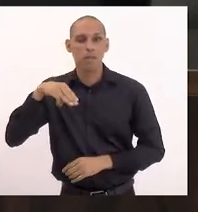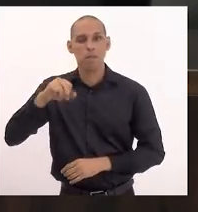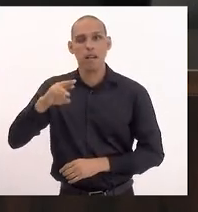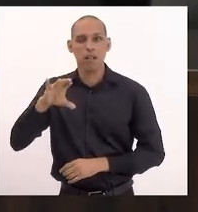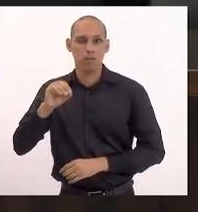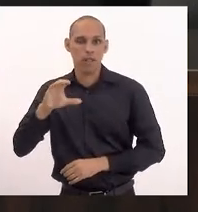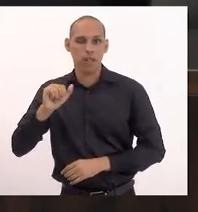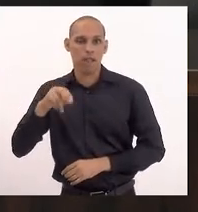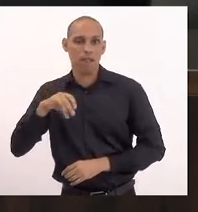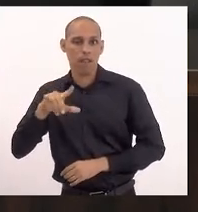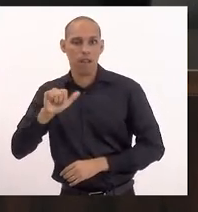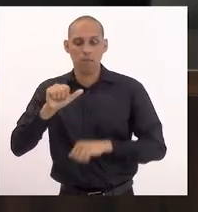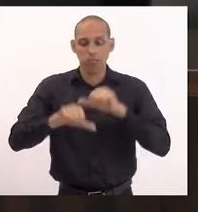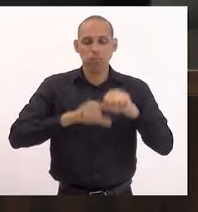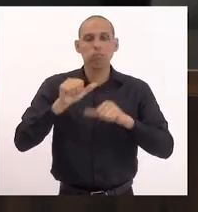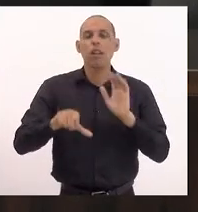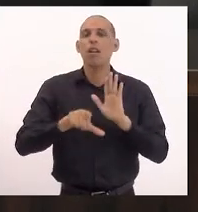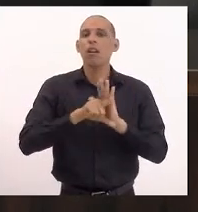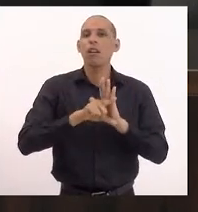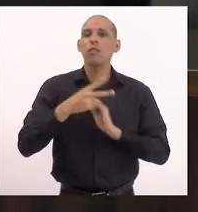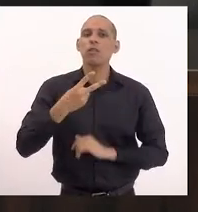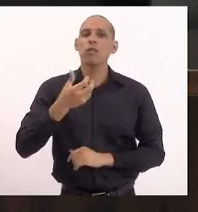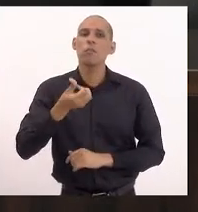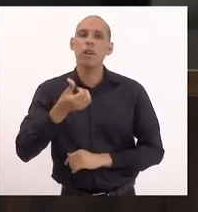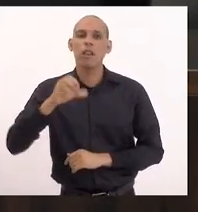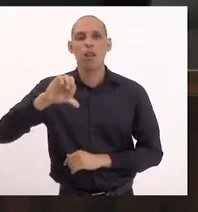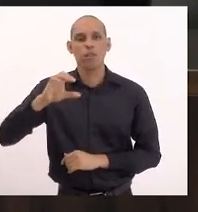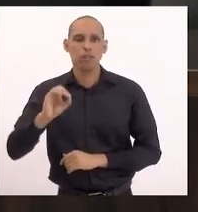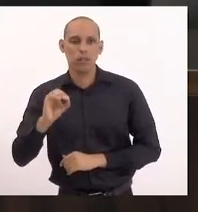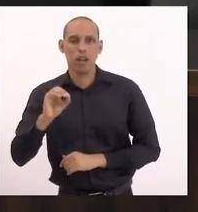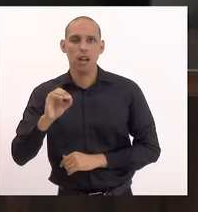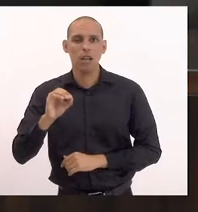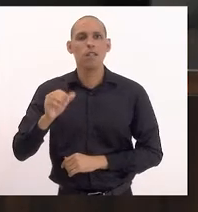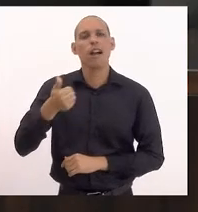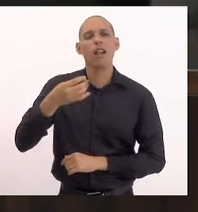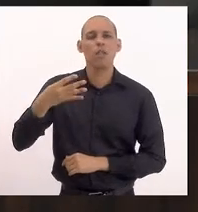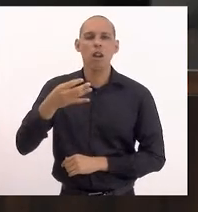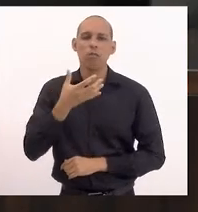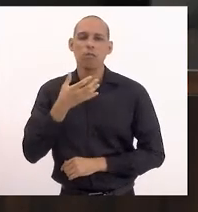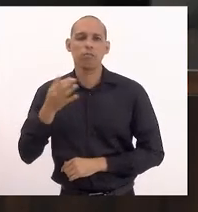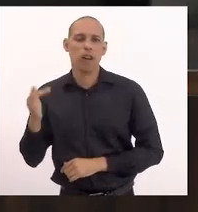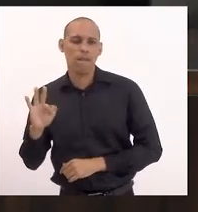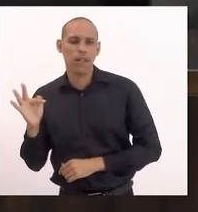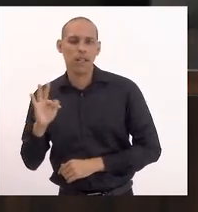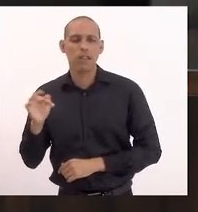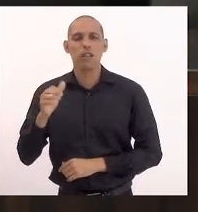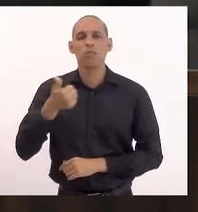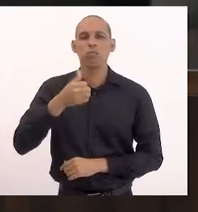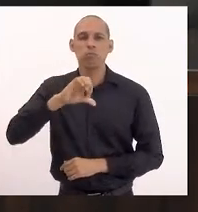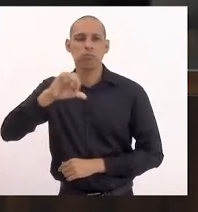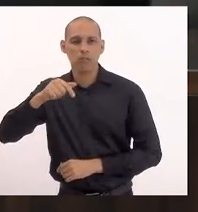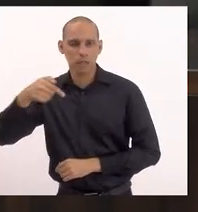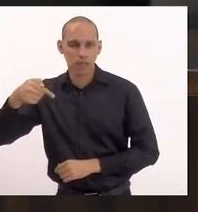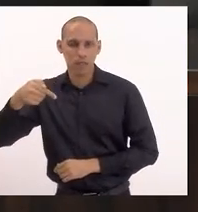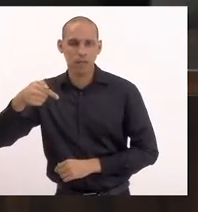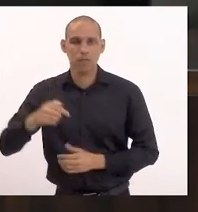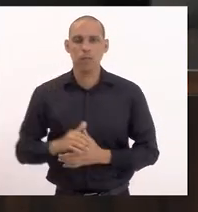que altera a lei 2690, de 14 de fevereiro de 1997, para estabelecer